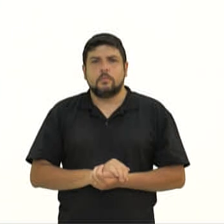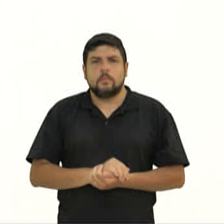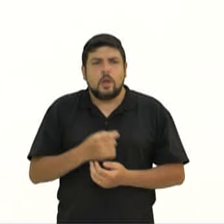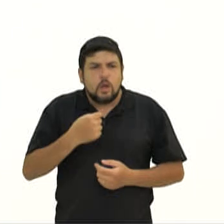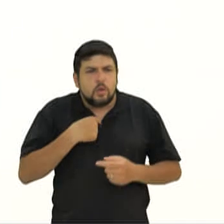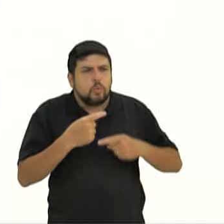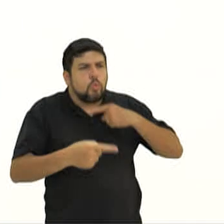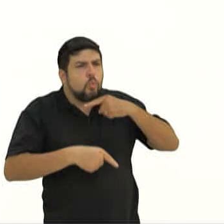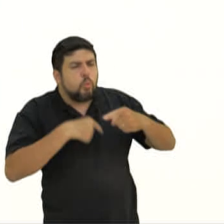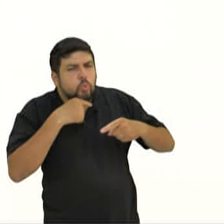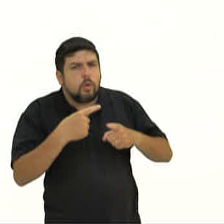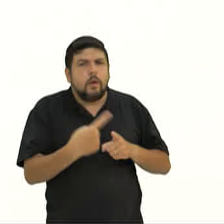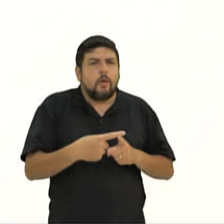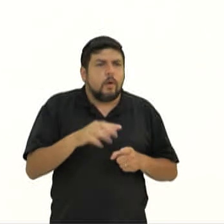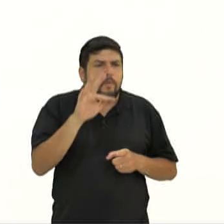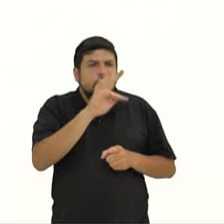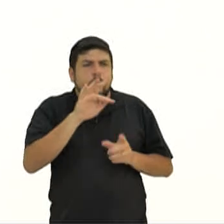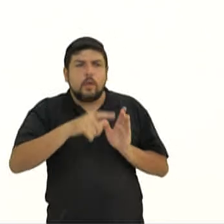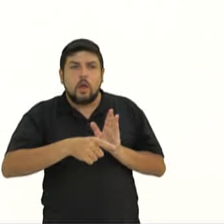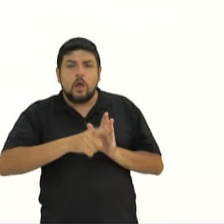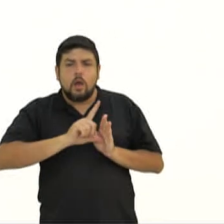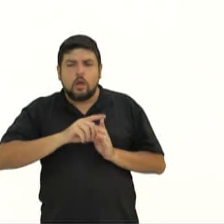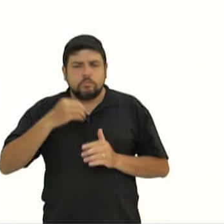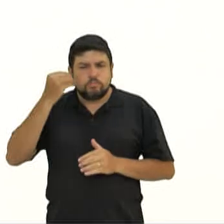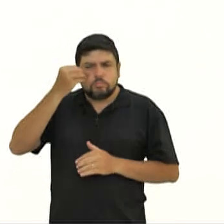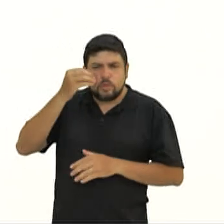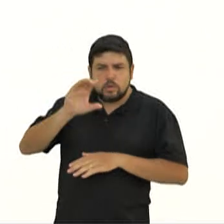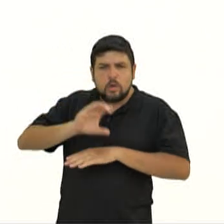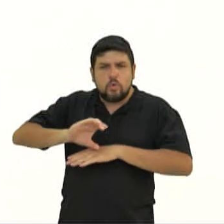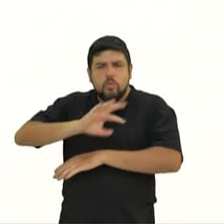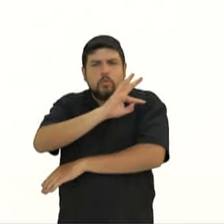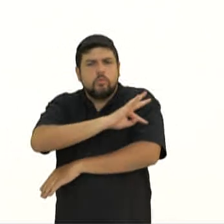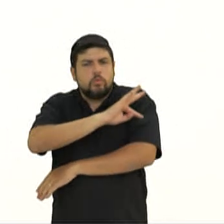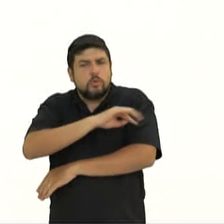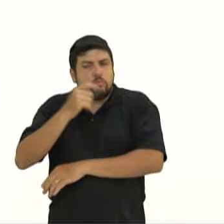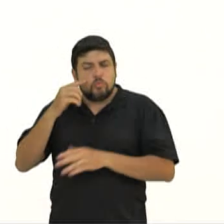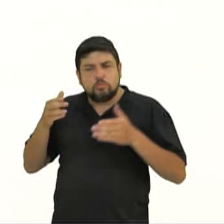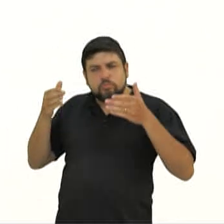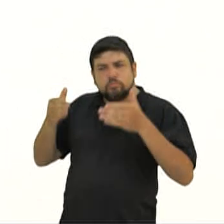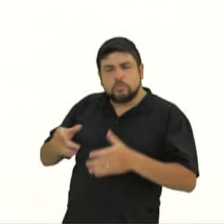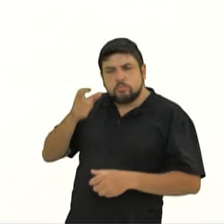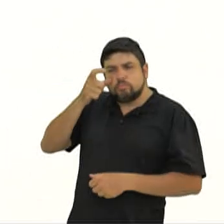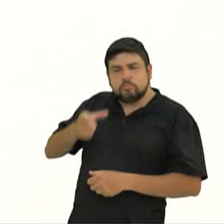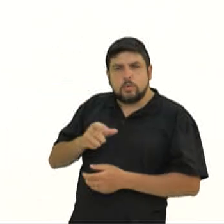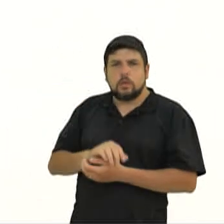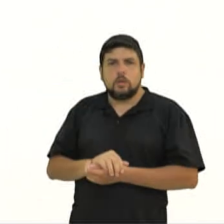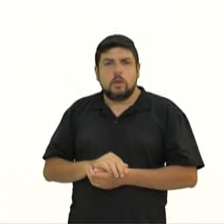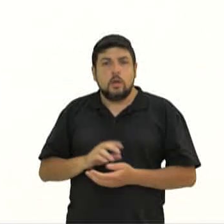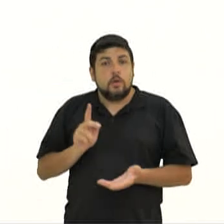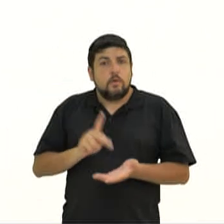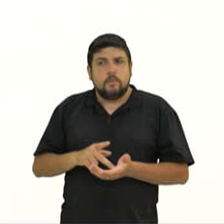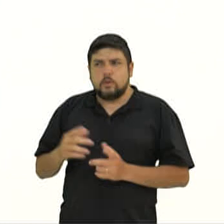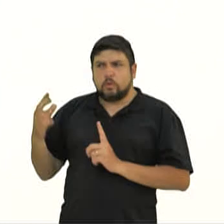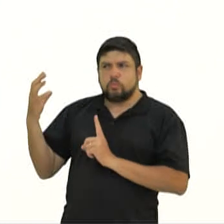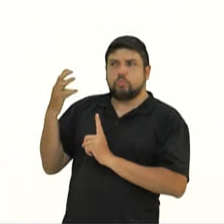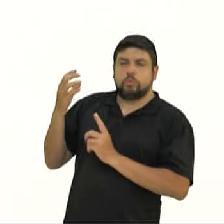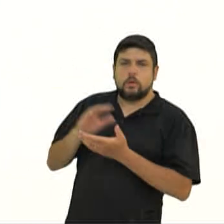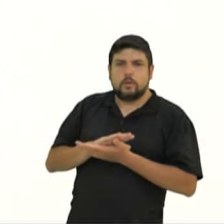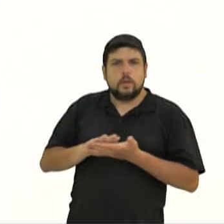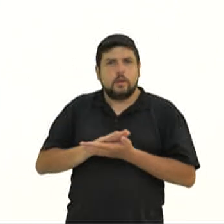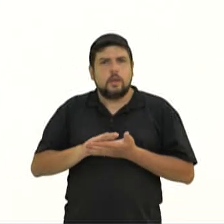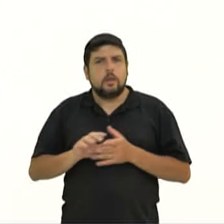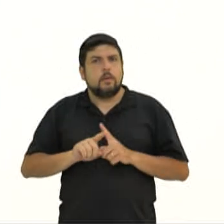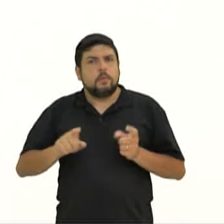que antes da faculdade optei por fazer um técnico e saber se a área me interessava mesmo. Não senti pressão externa, mas ao mesmo tempo fiquei muito